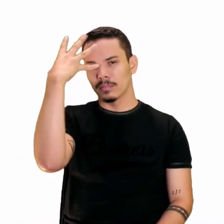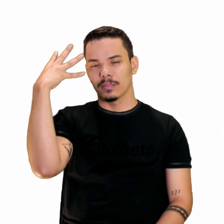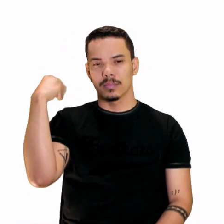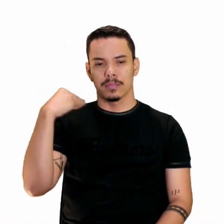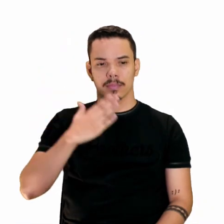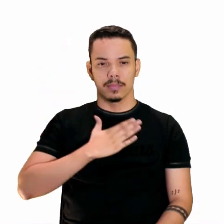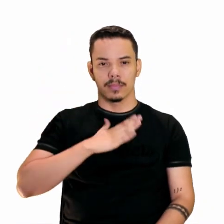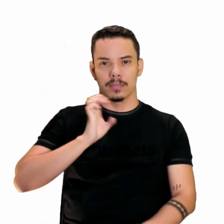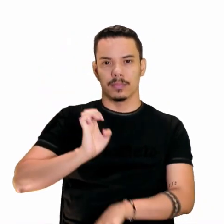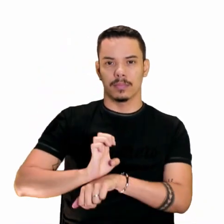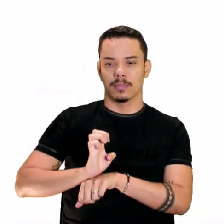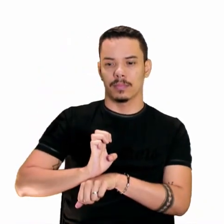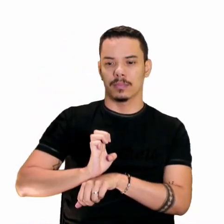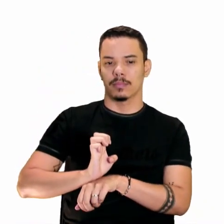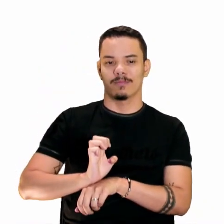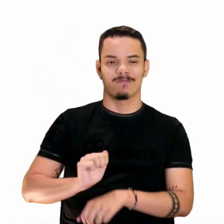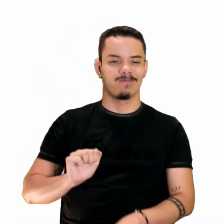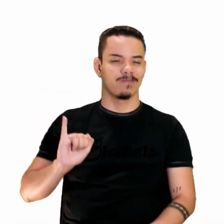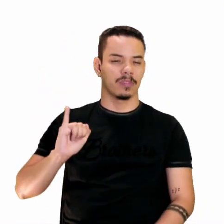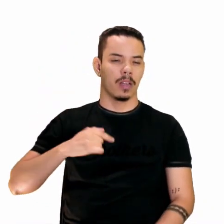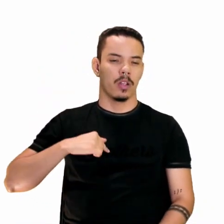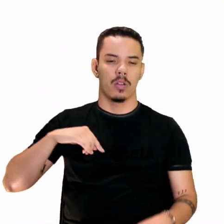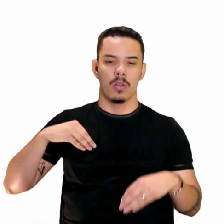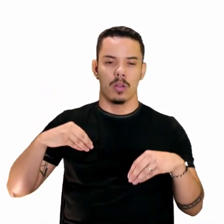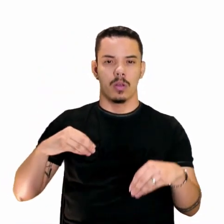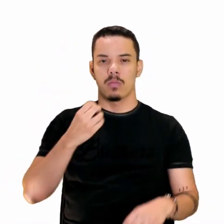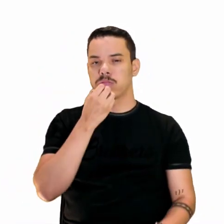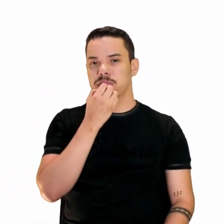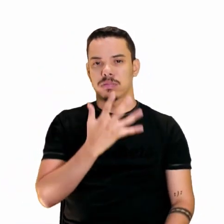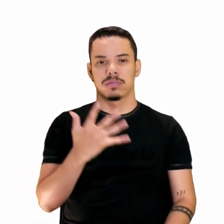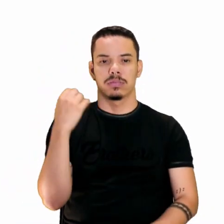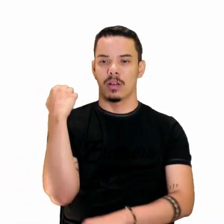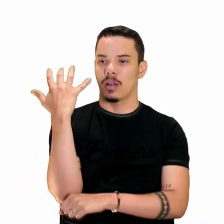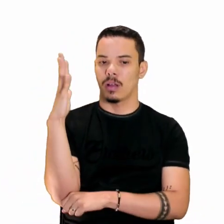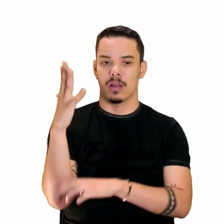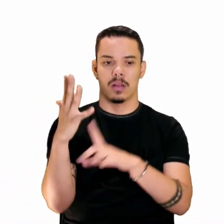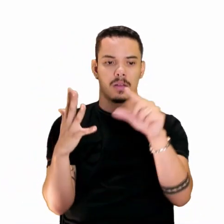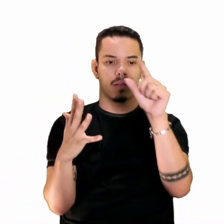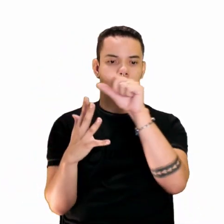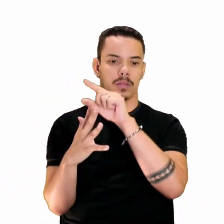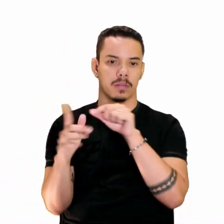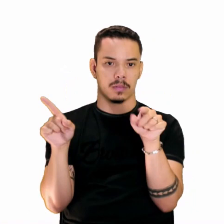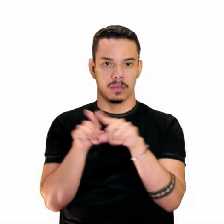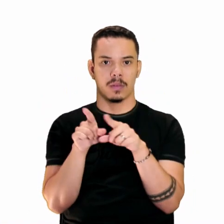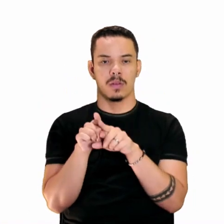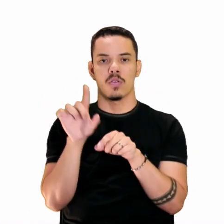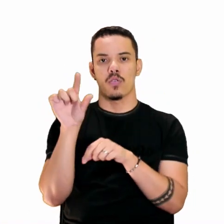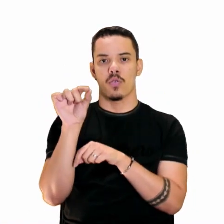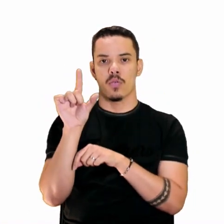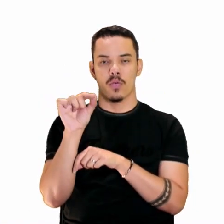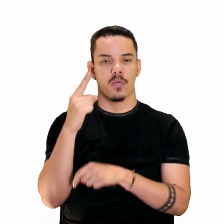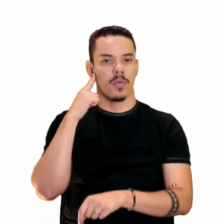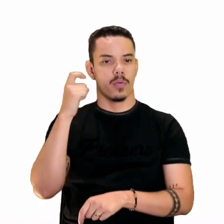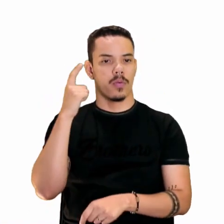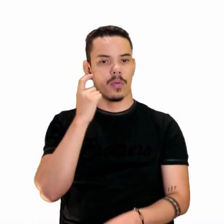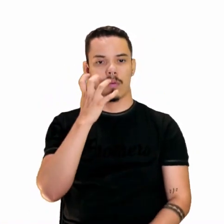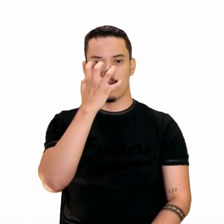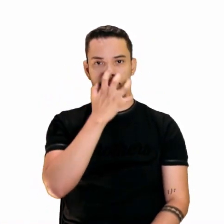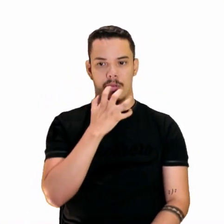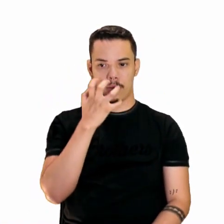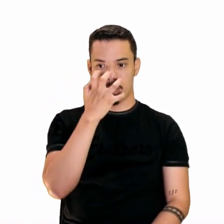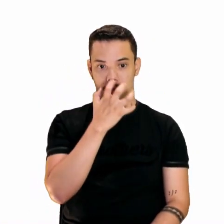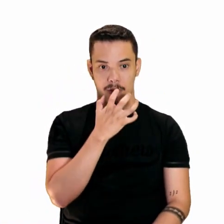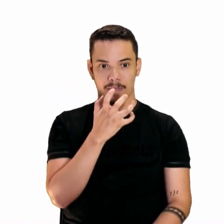minha terra. Ai, terra que tem palmeiras. Onde canta o sabeá. Olha só,